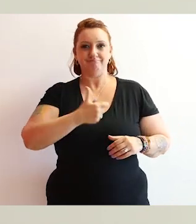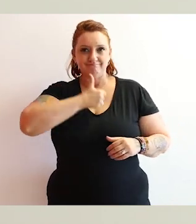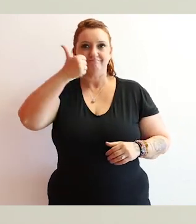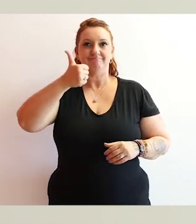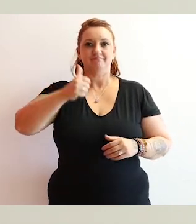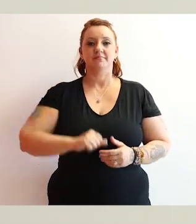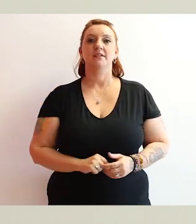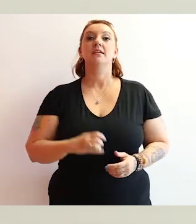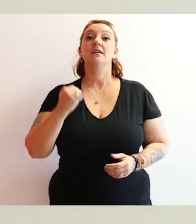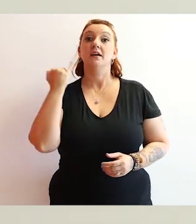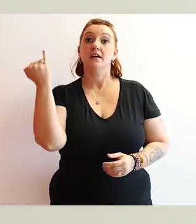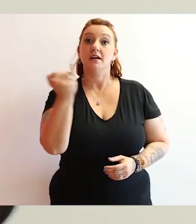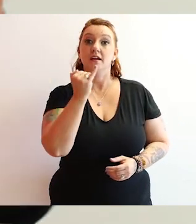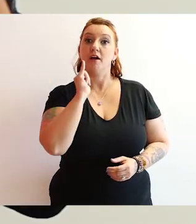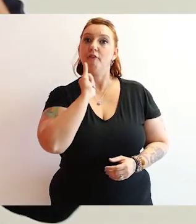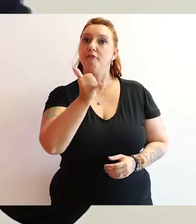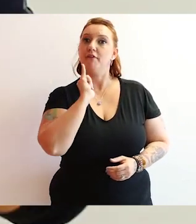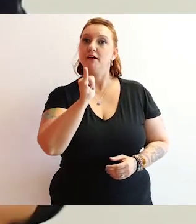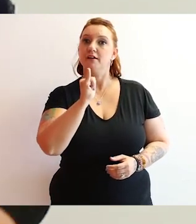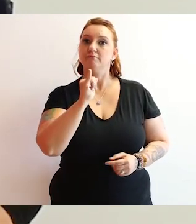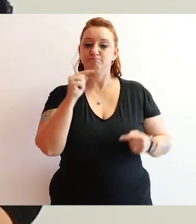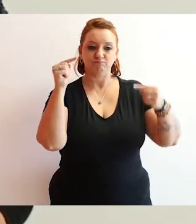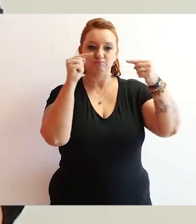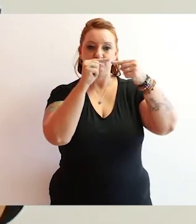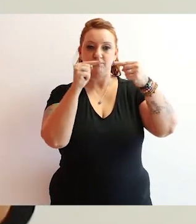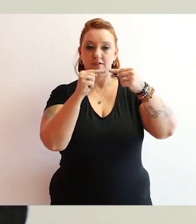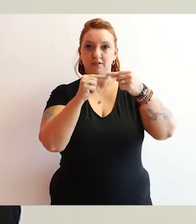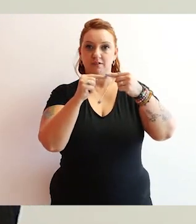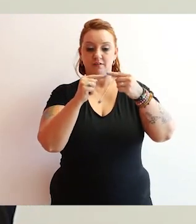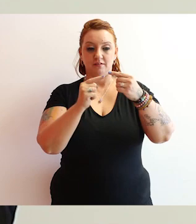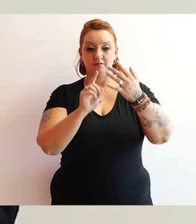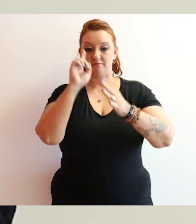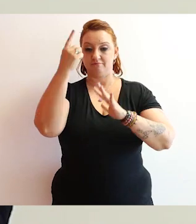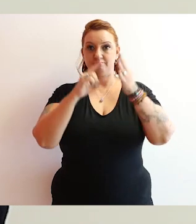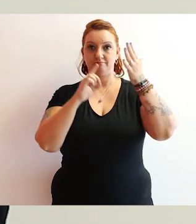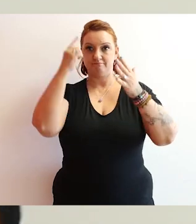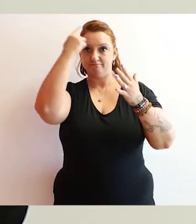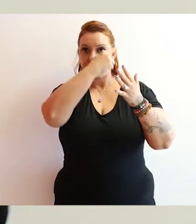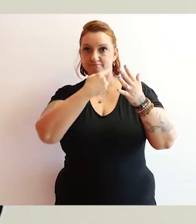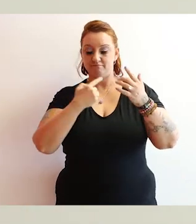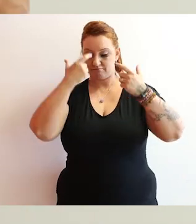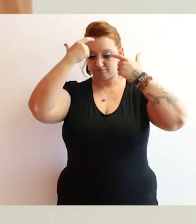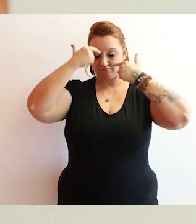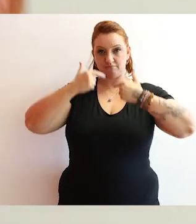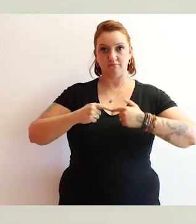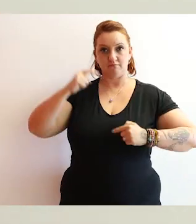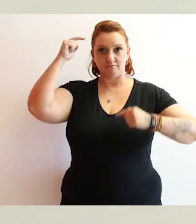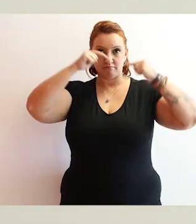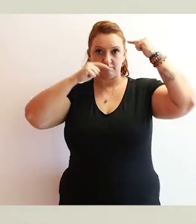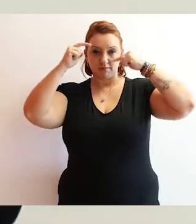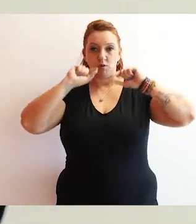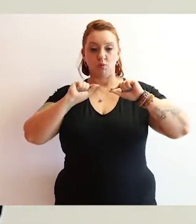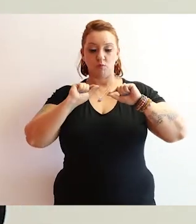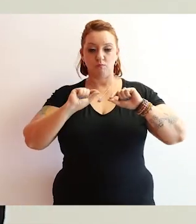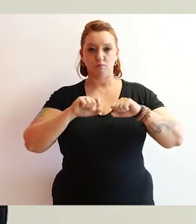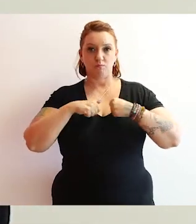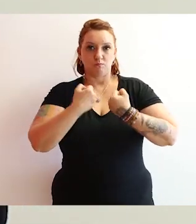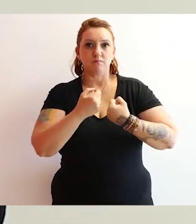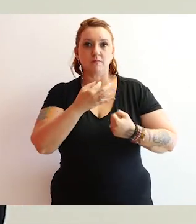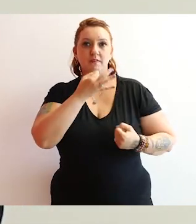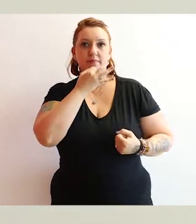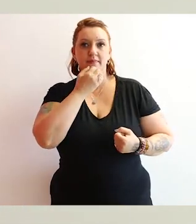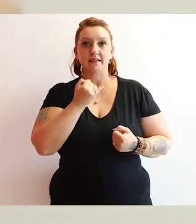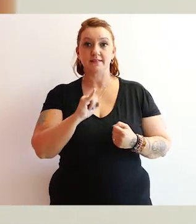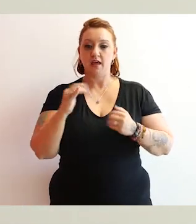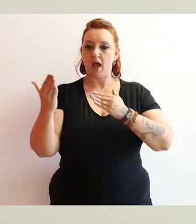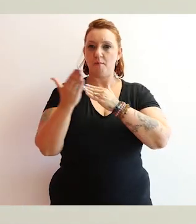congruência com o meu gesto, com a minha posição, com o que eu estou ali defendendo. E se eu posso ter um apoio midiático? Eu tenho muito pouco tempo para